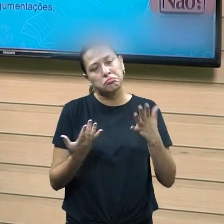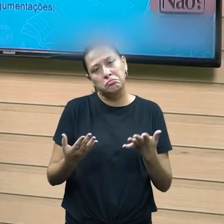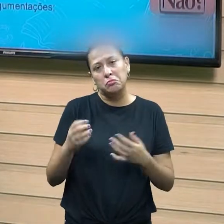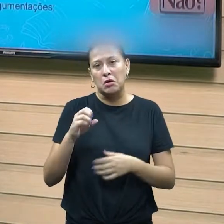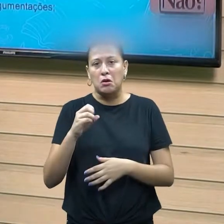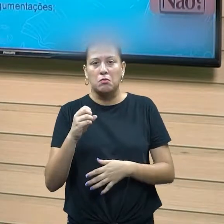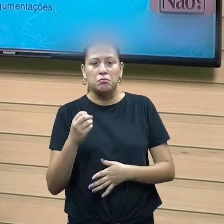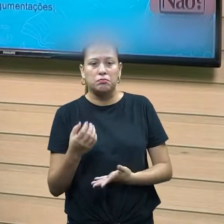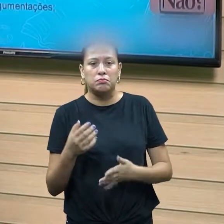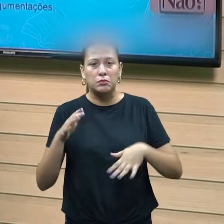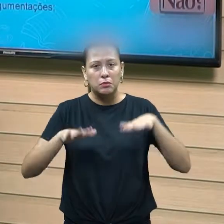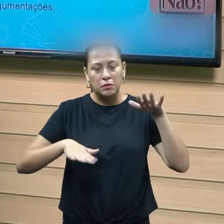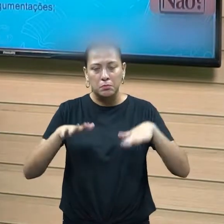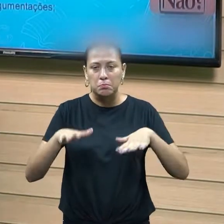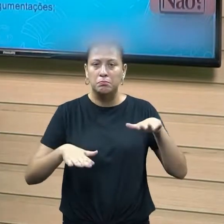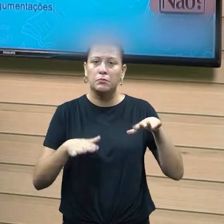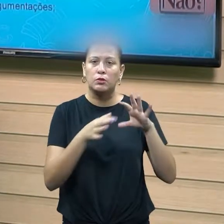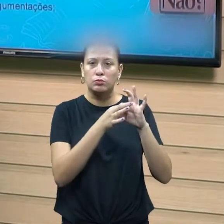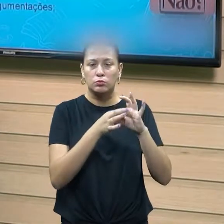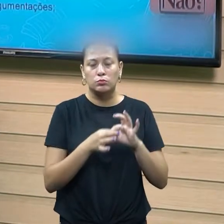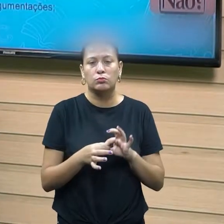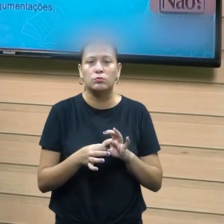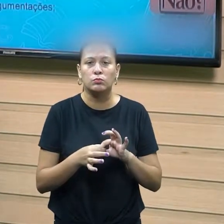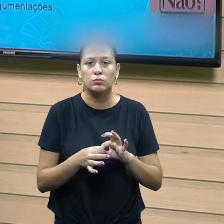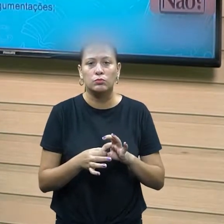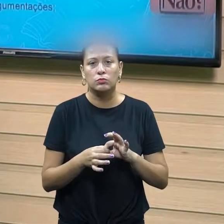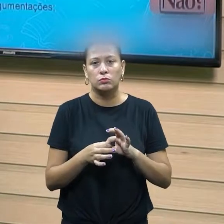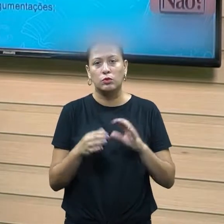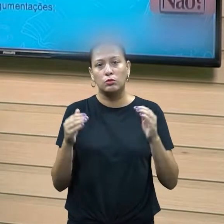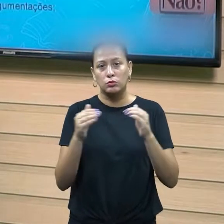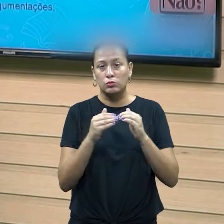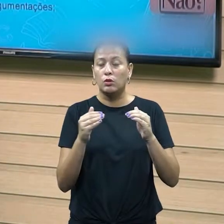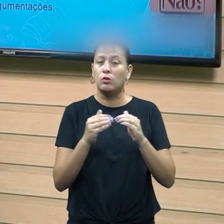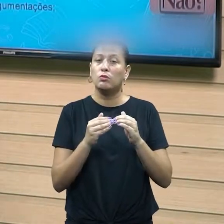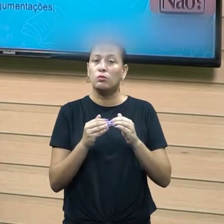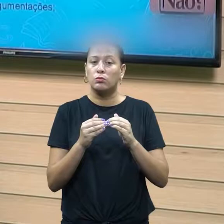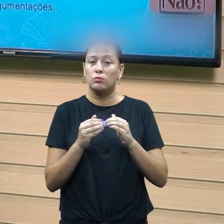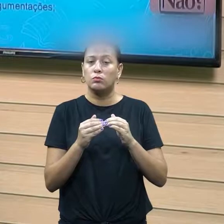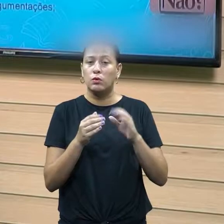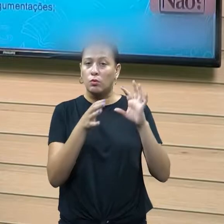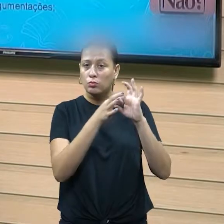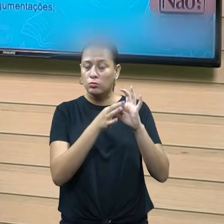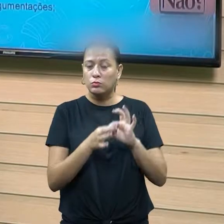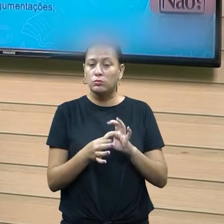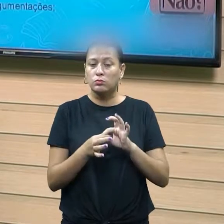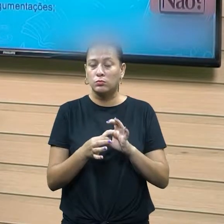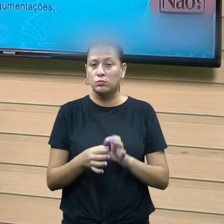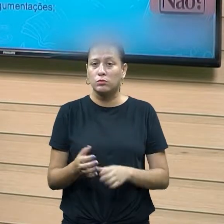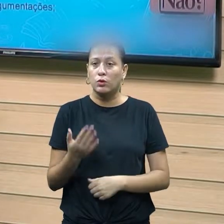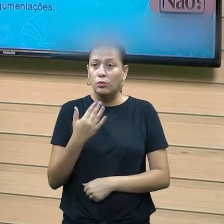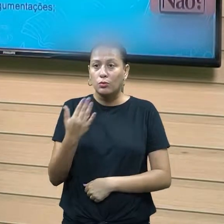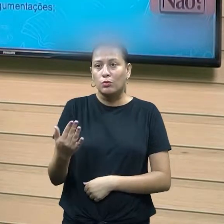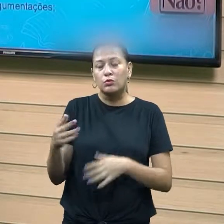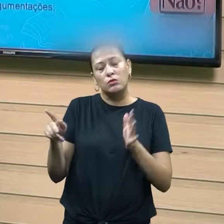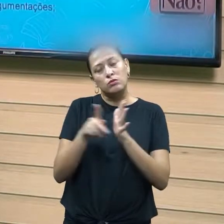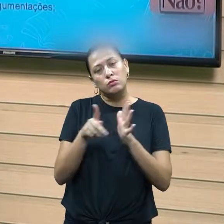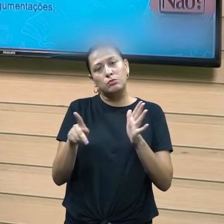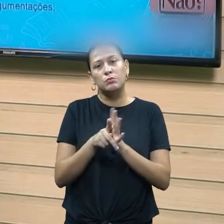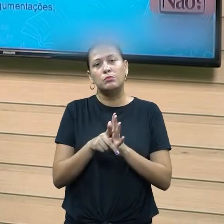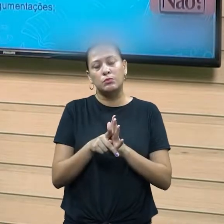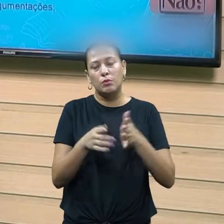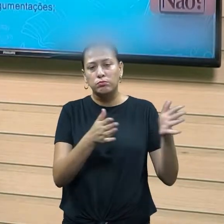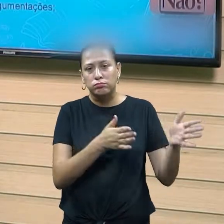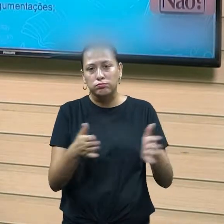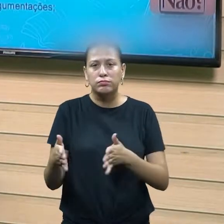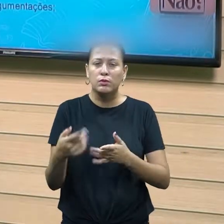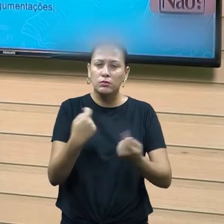adequada que diz respeito àquele momento que eu estou trabalhando, que eu estou fazendo, que eu estou diante nesse meu processo